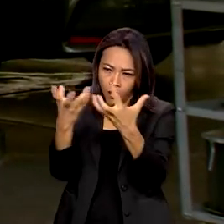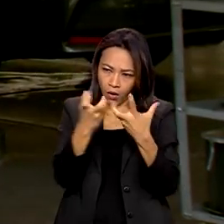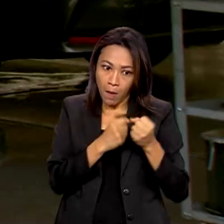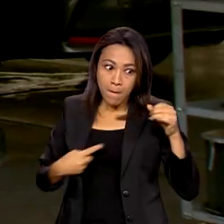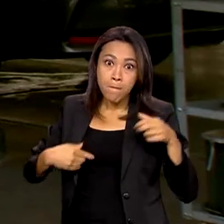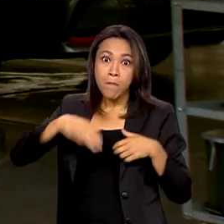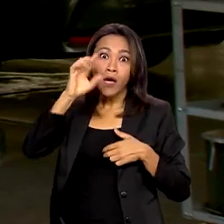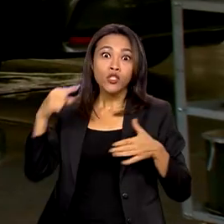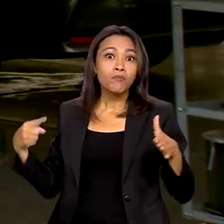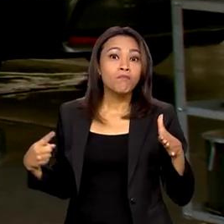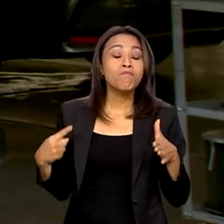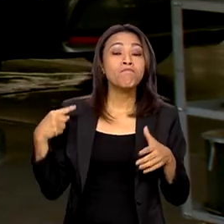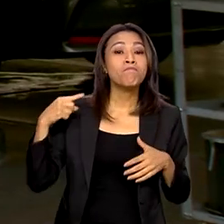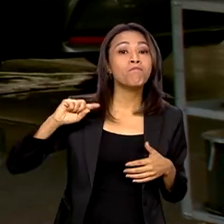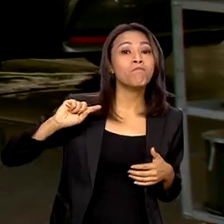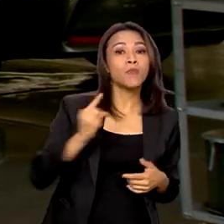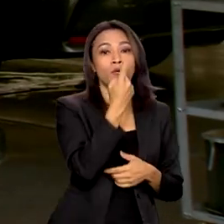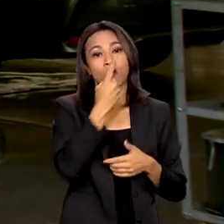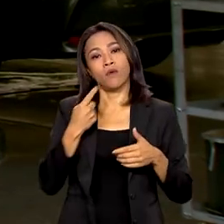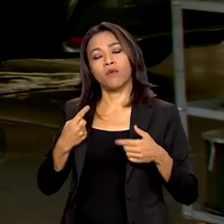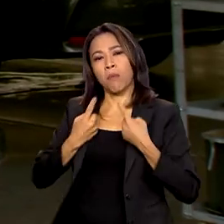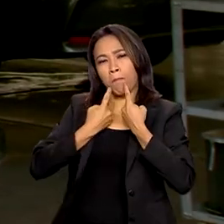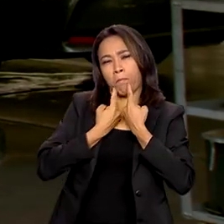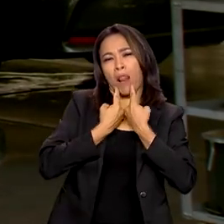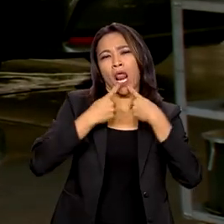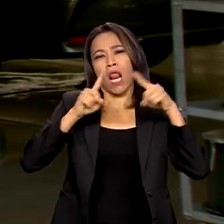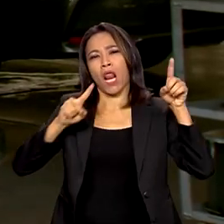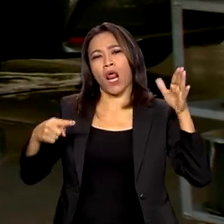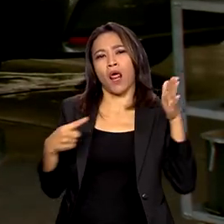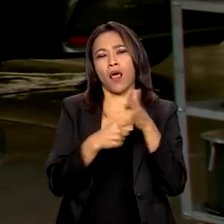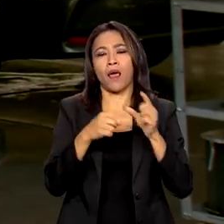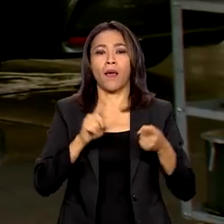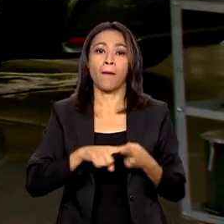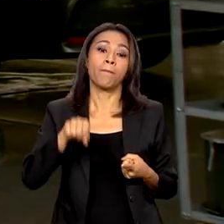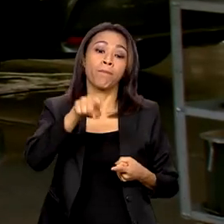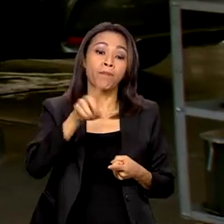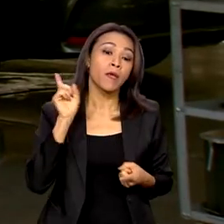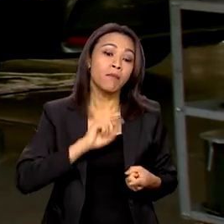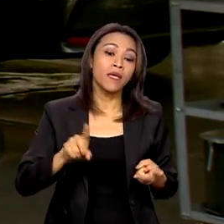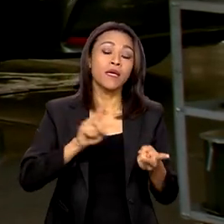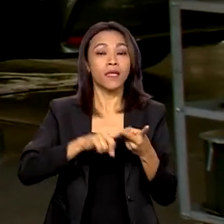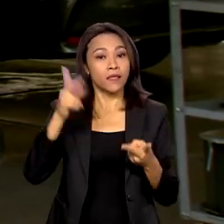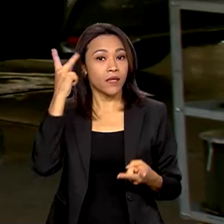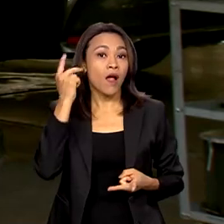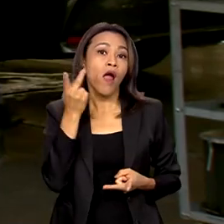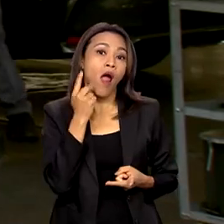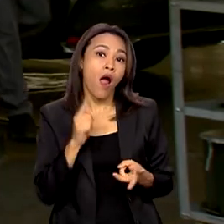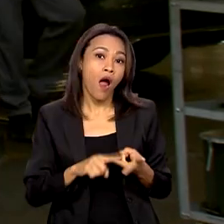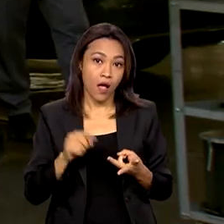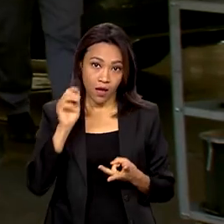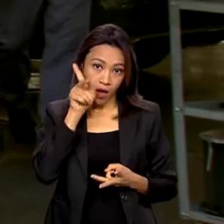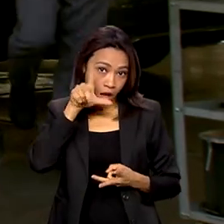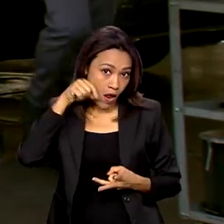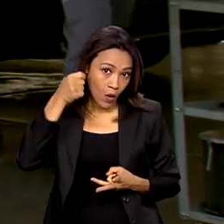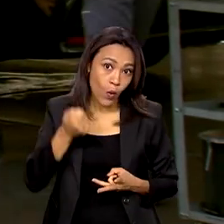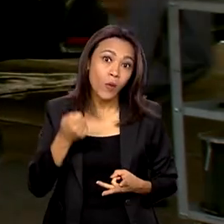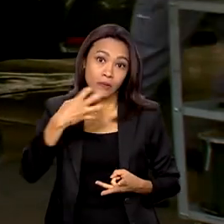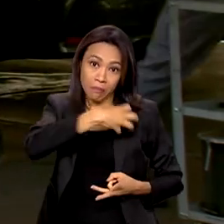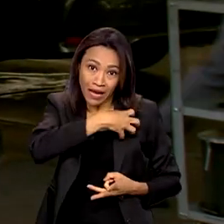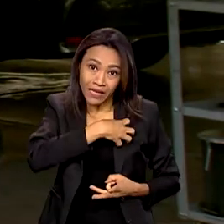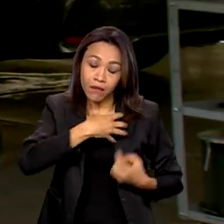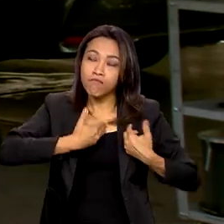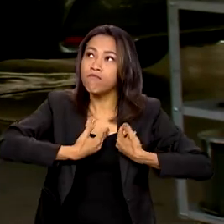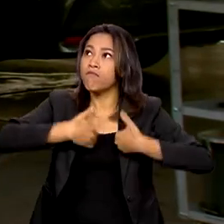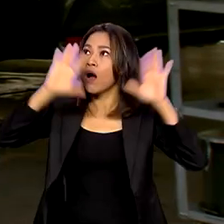irregularidades em todo o país. Minas Gerais, Ceará, São Paulo, Bahia e Alagoas lideram a